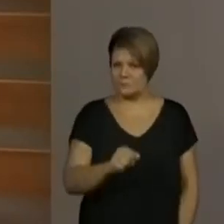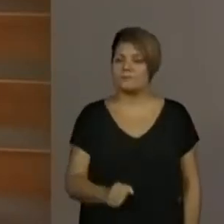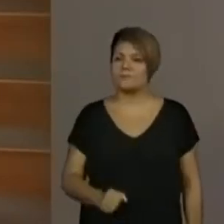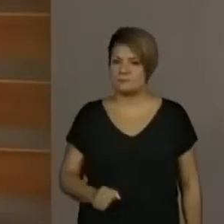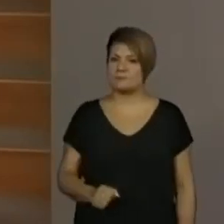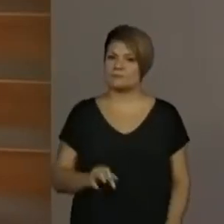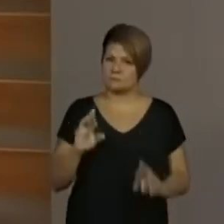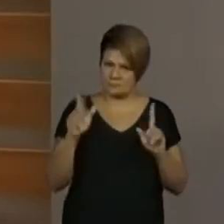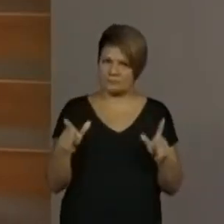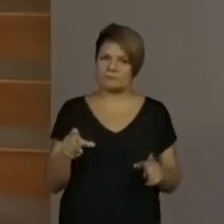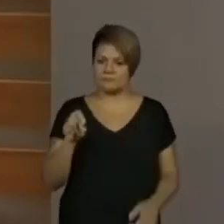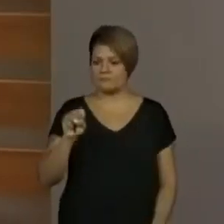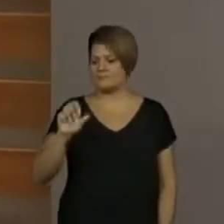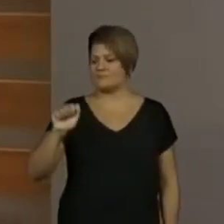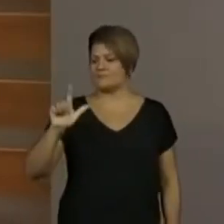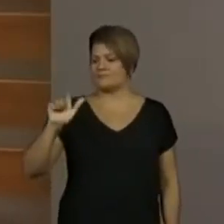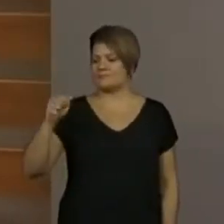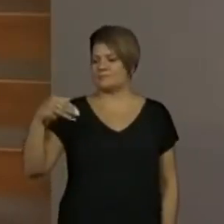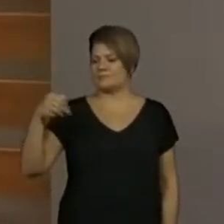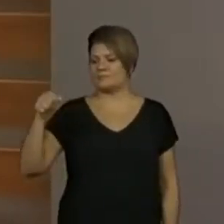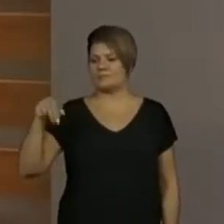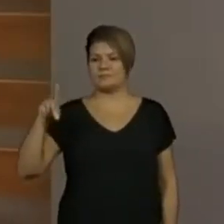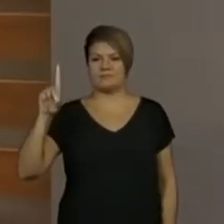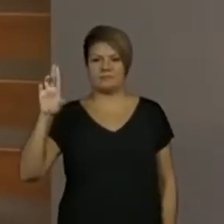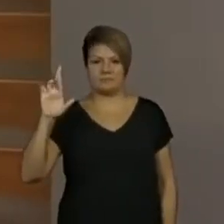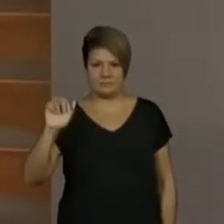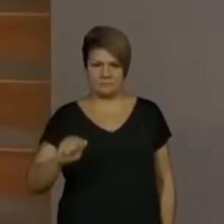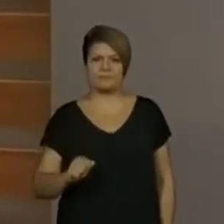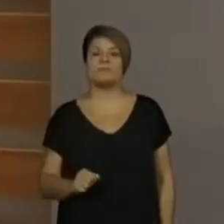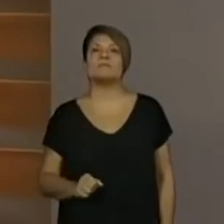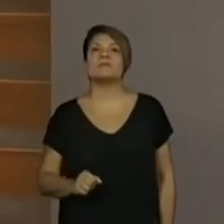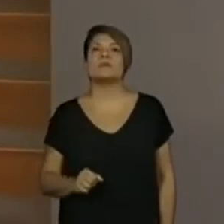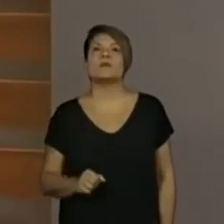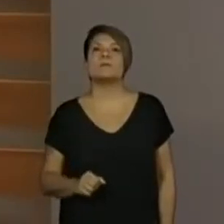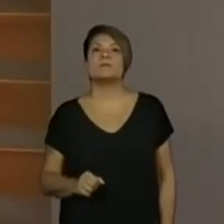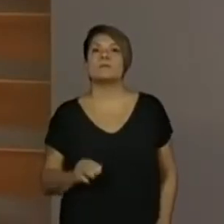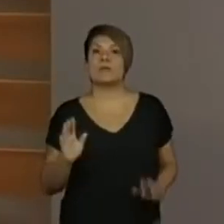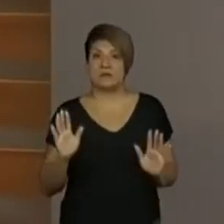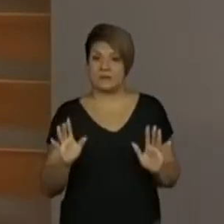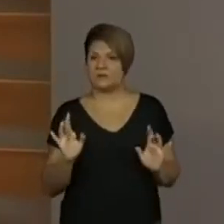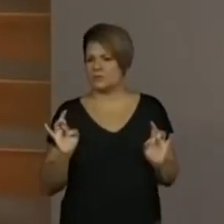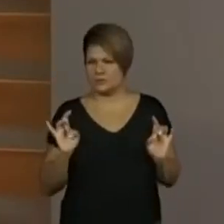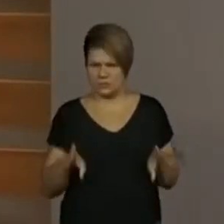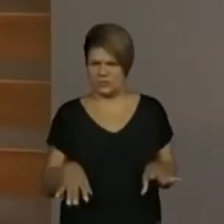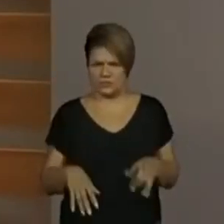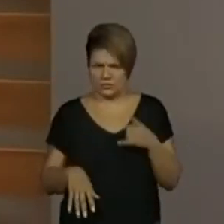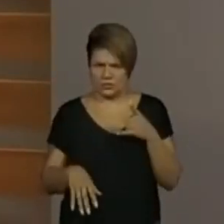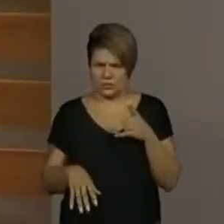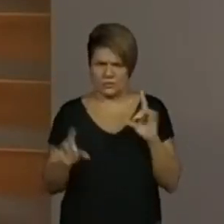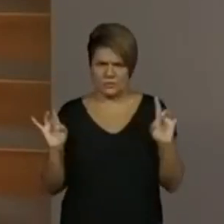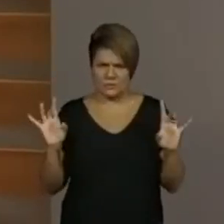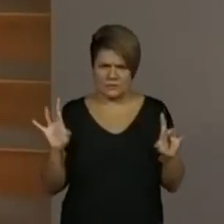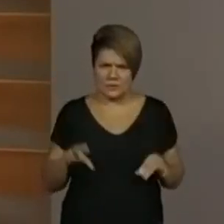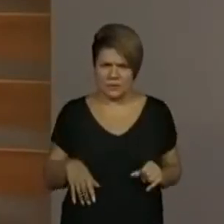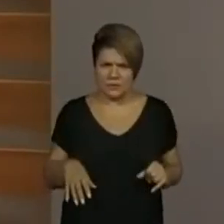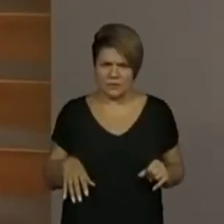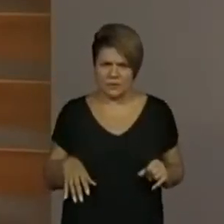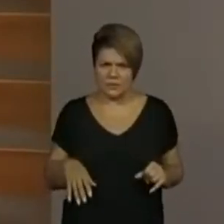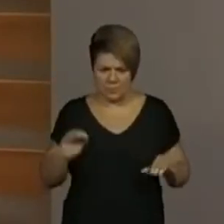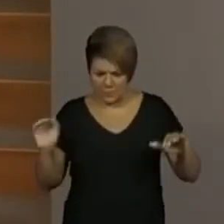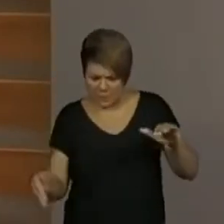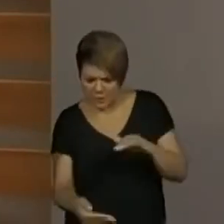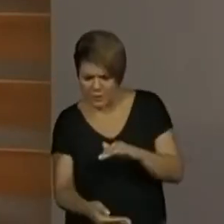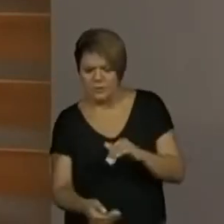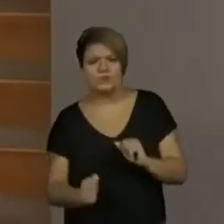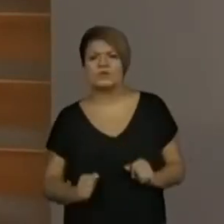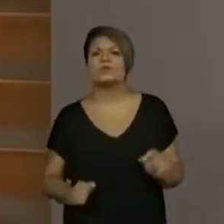exótica, que vocês tiveram a oportunidade de ver dentro do livro. Olha só, só isso era especial no lago? Não. As